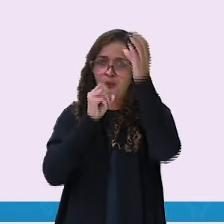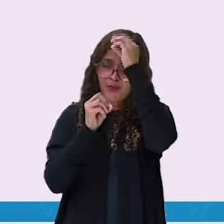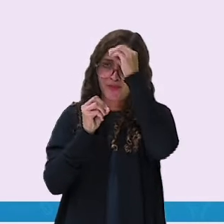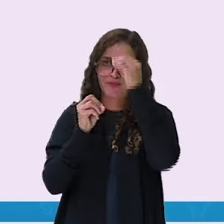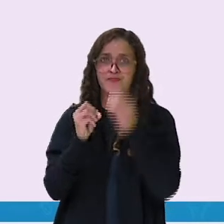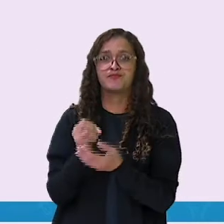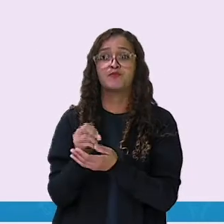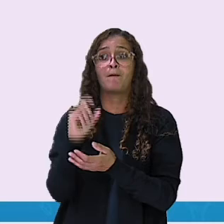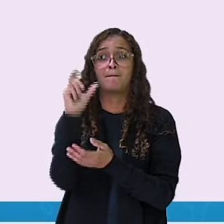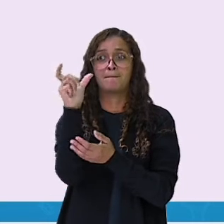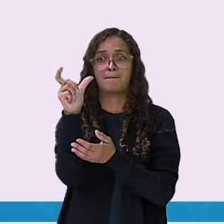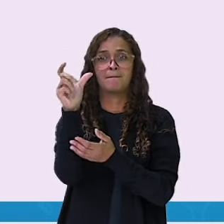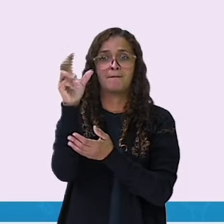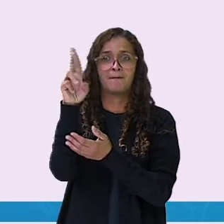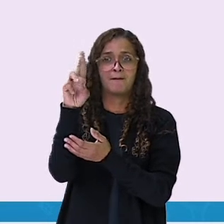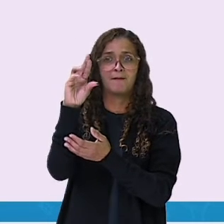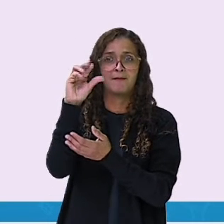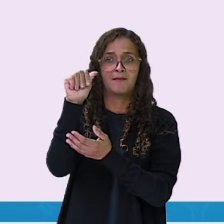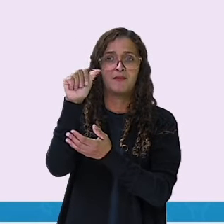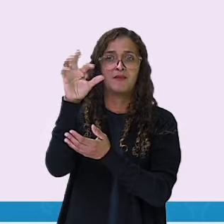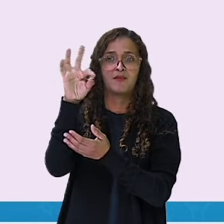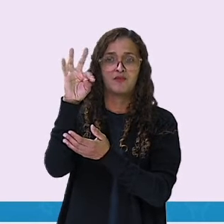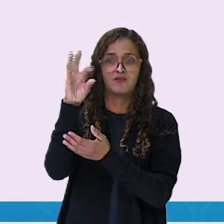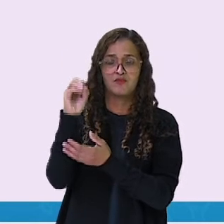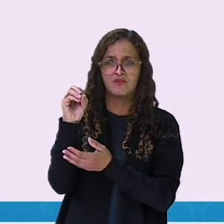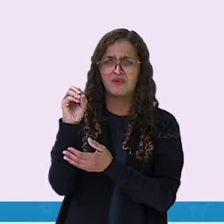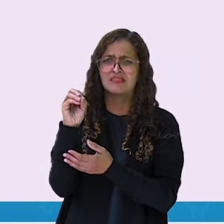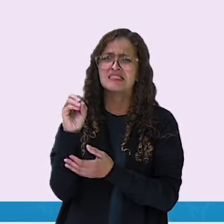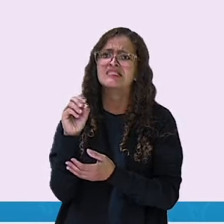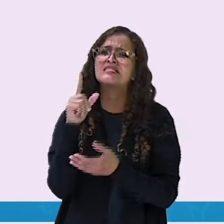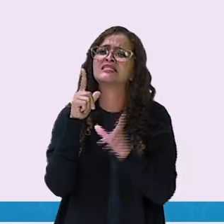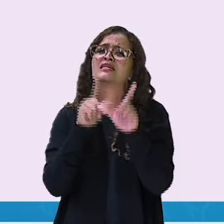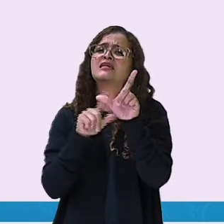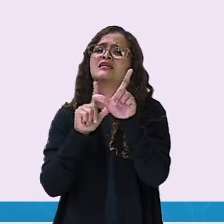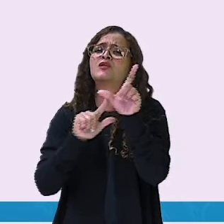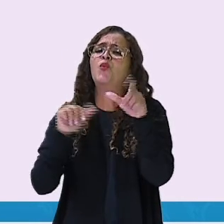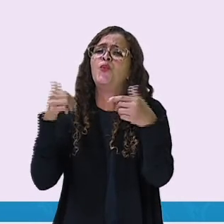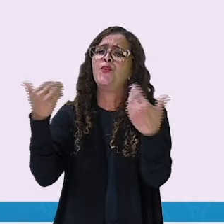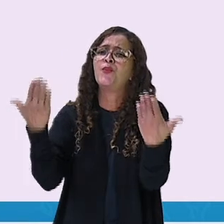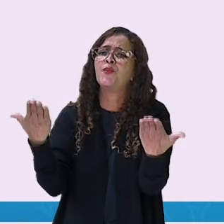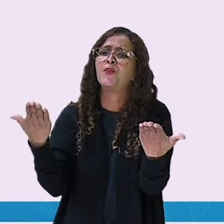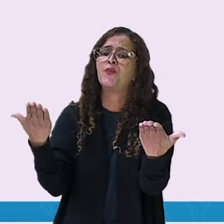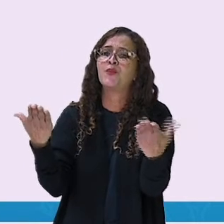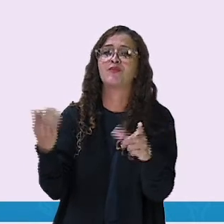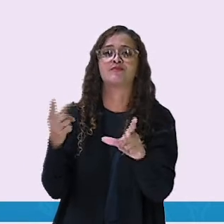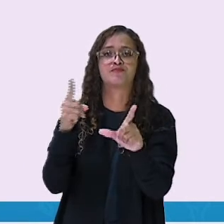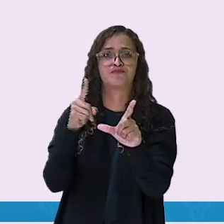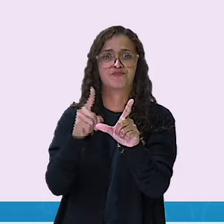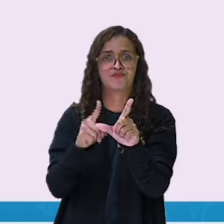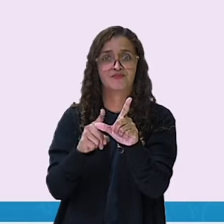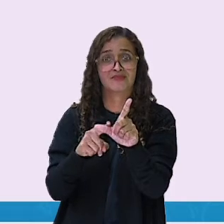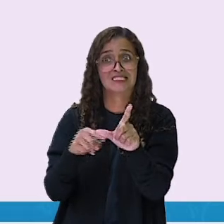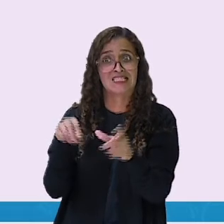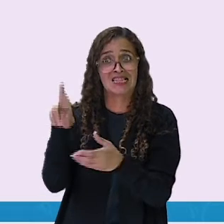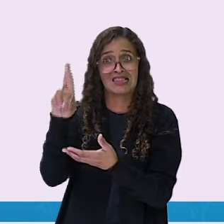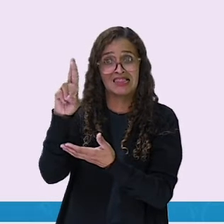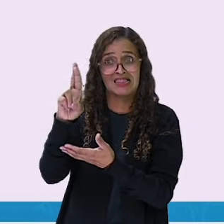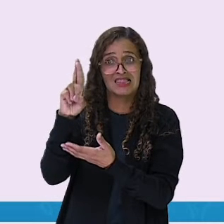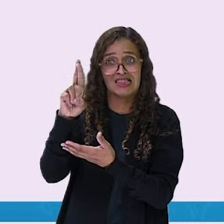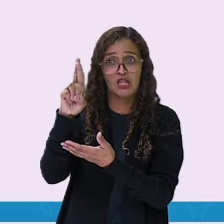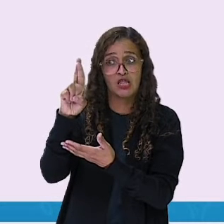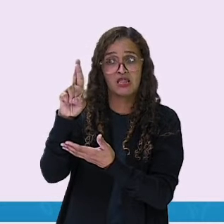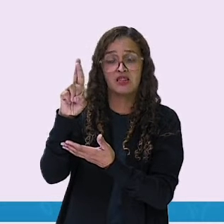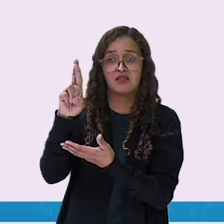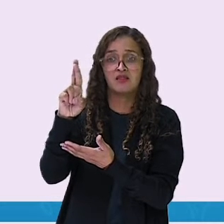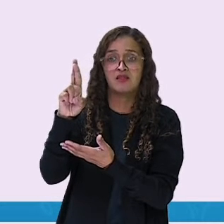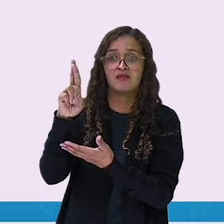rato? Que começa com qual letra mesmo? Com a letra R. Olha o som. Rato!